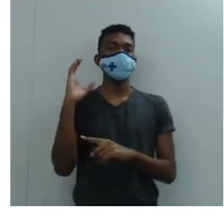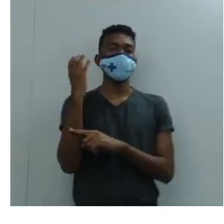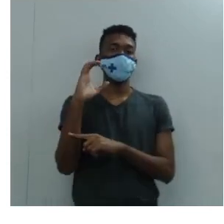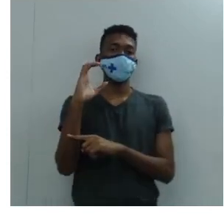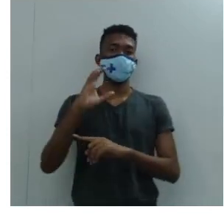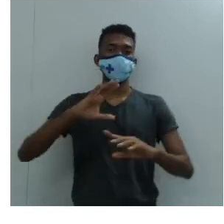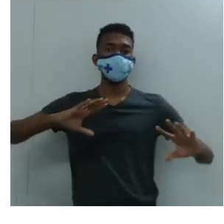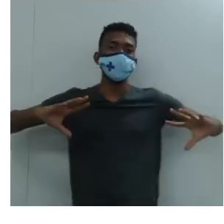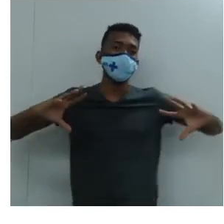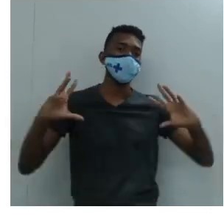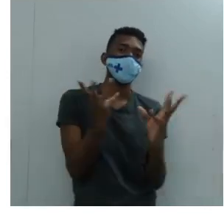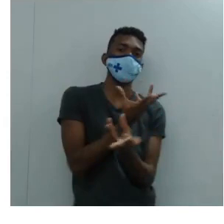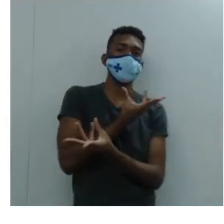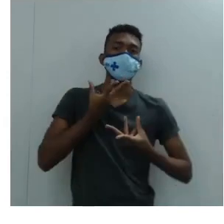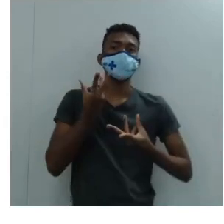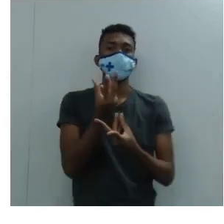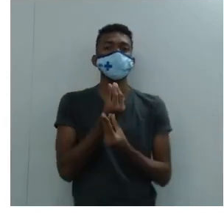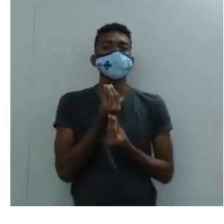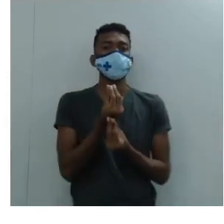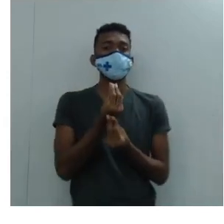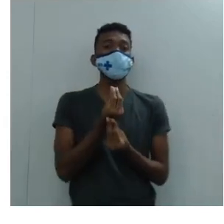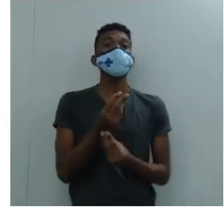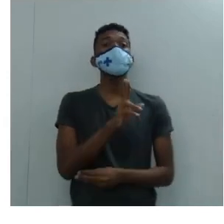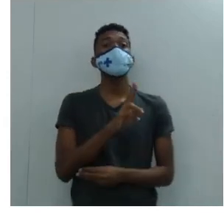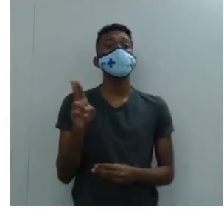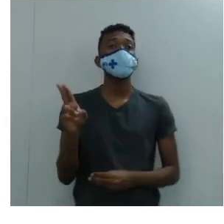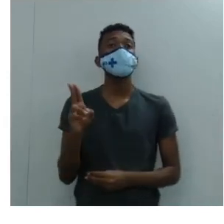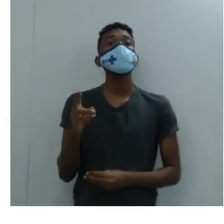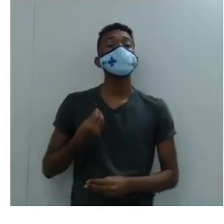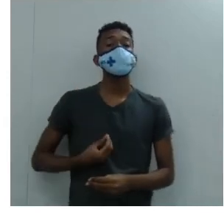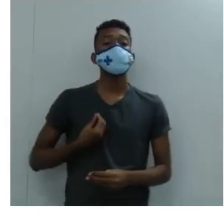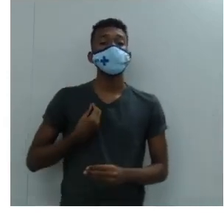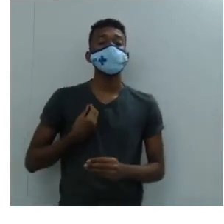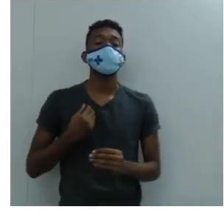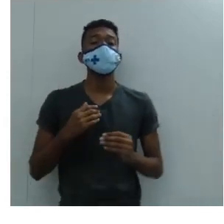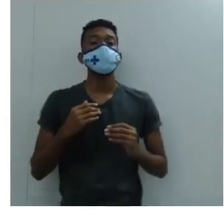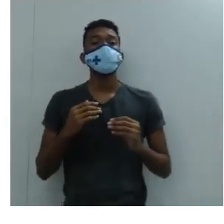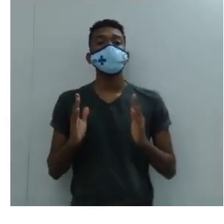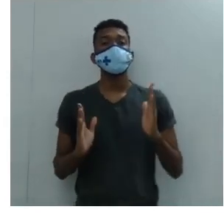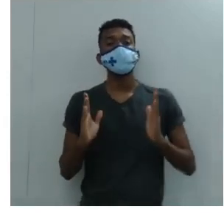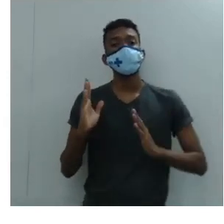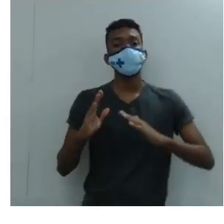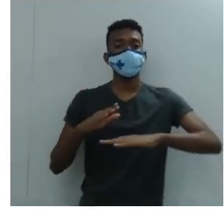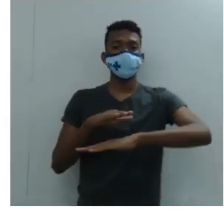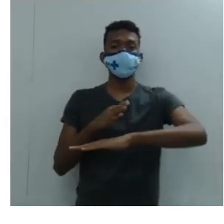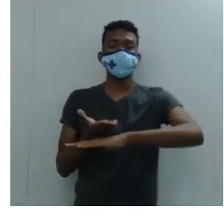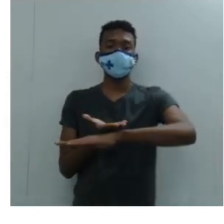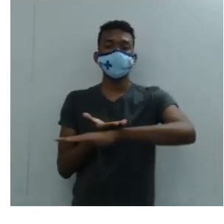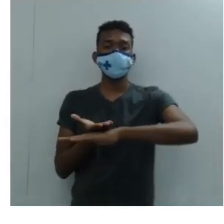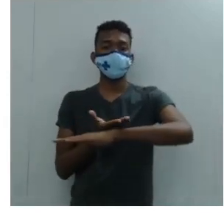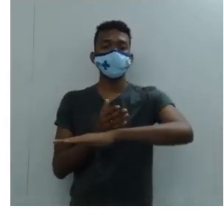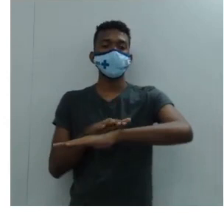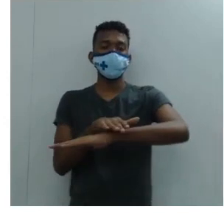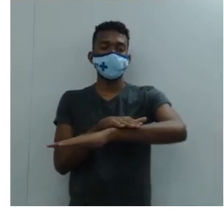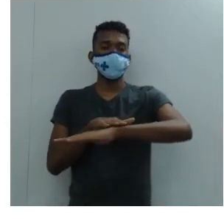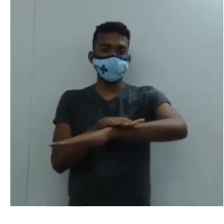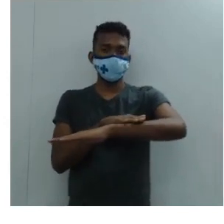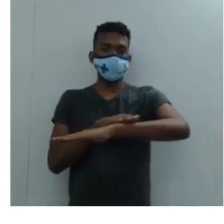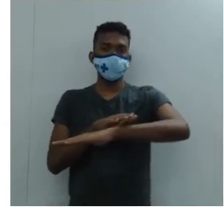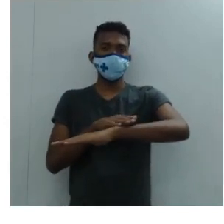artístico, iniciado durante a Baixa da Língua, né? E no norte da Península